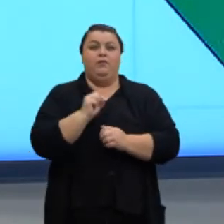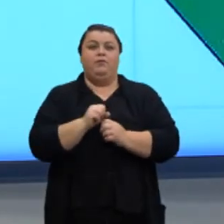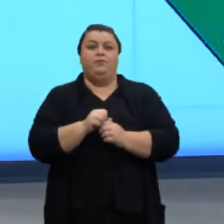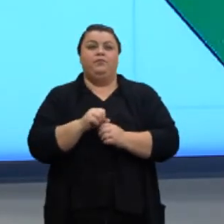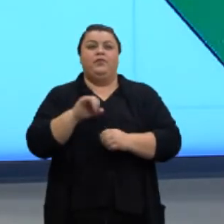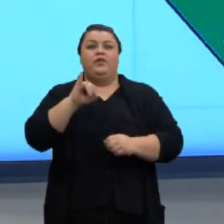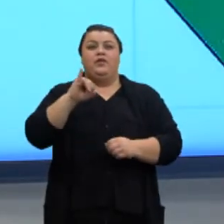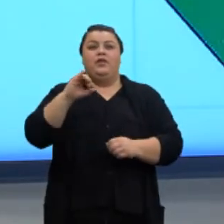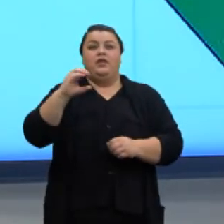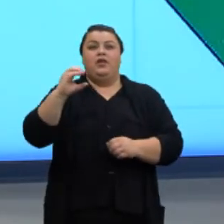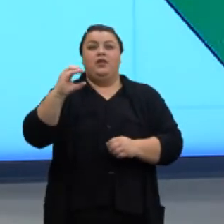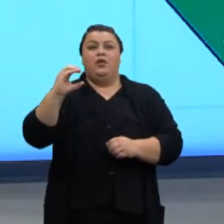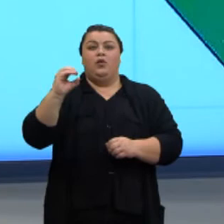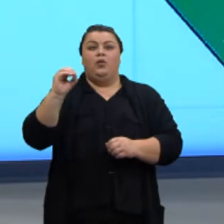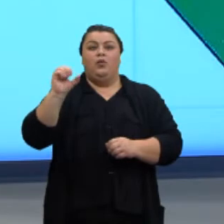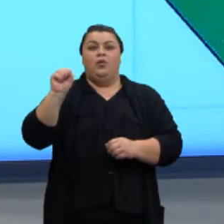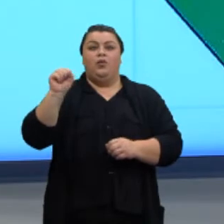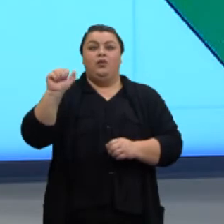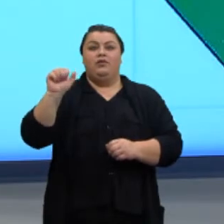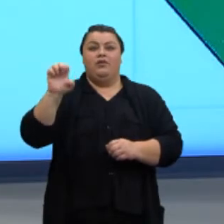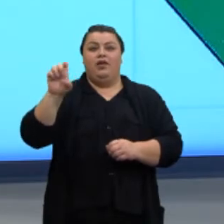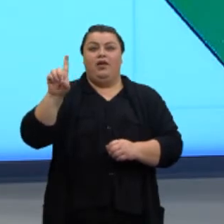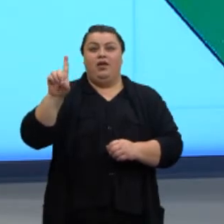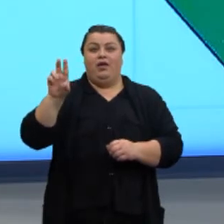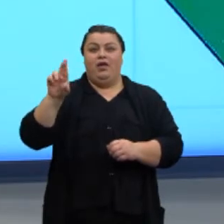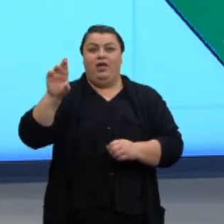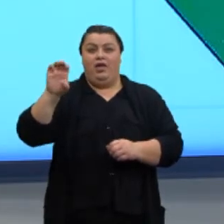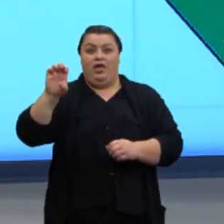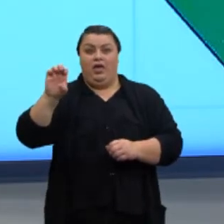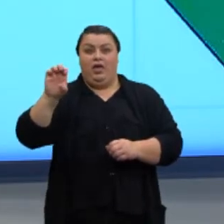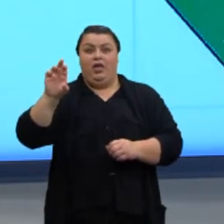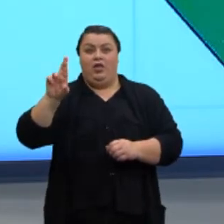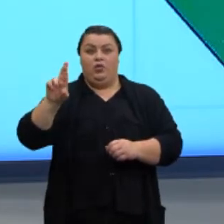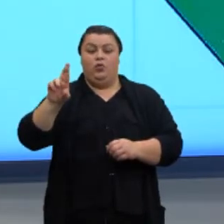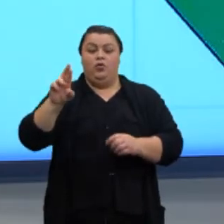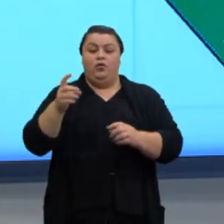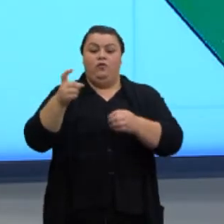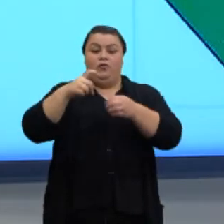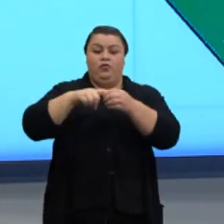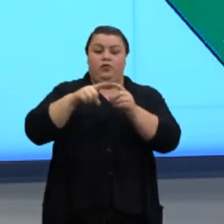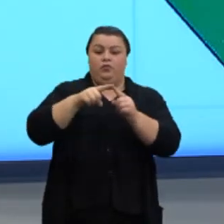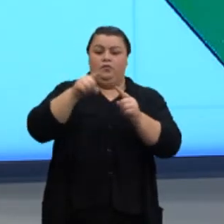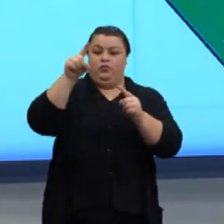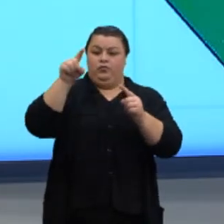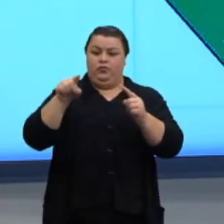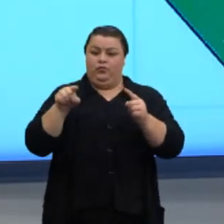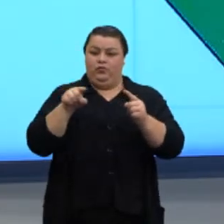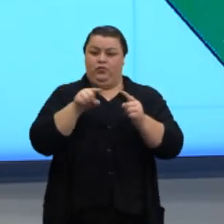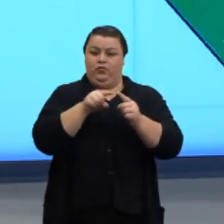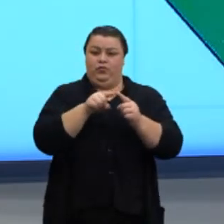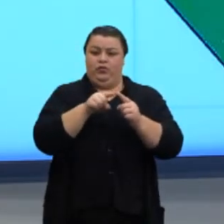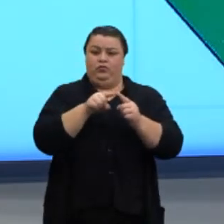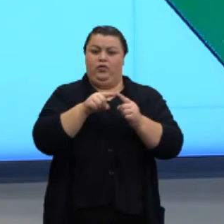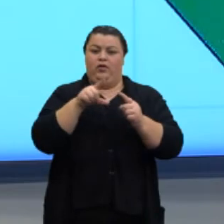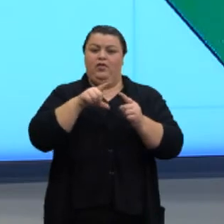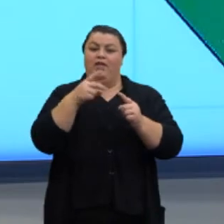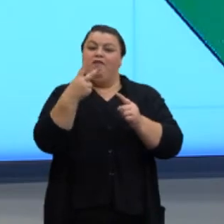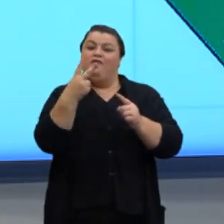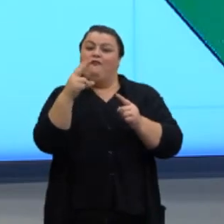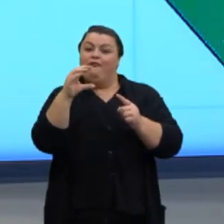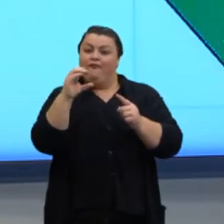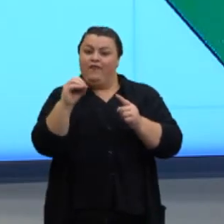O icosaedro. Voltamos aqui para o triângulo. Esse icosaedro tem vinte